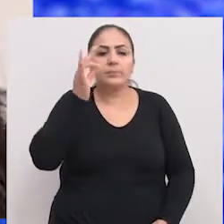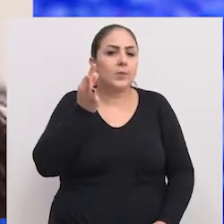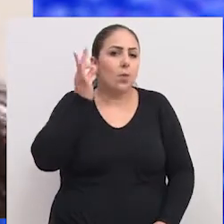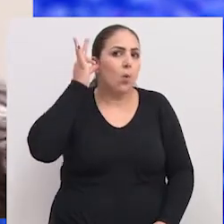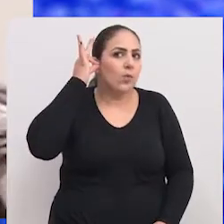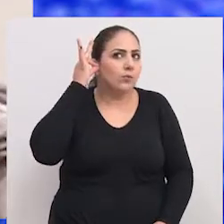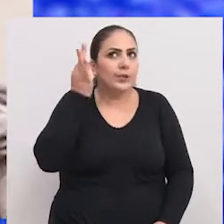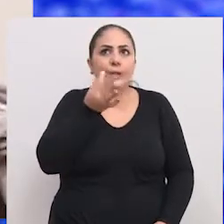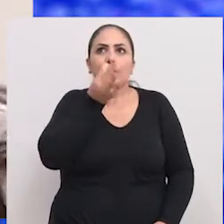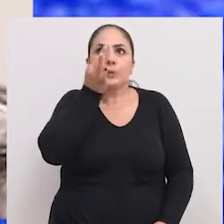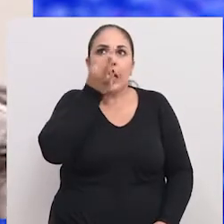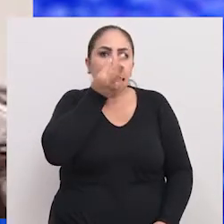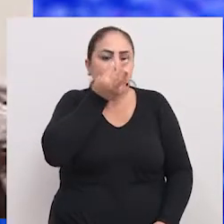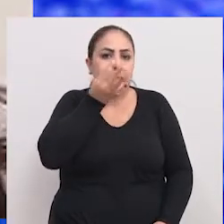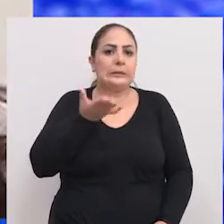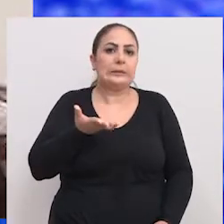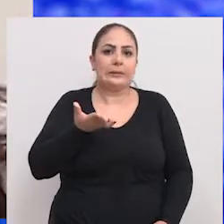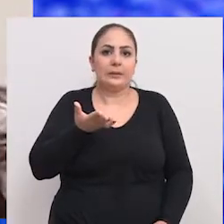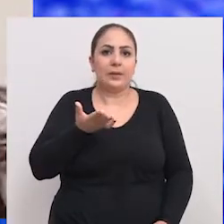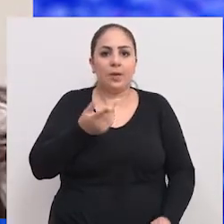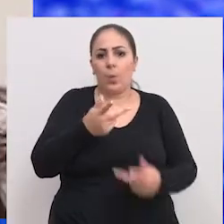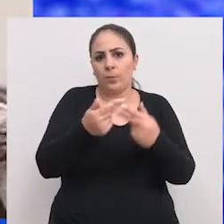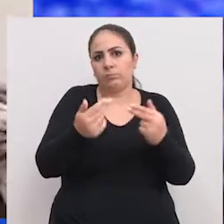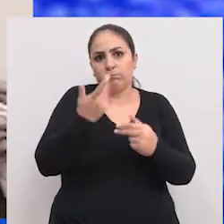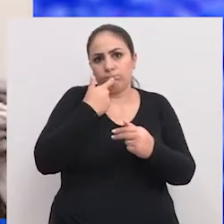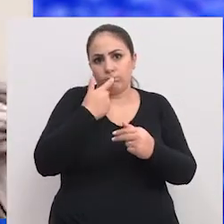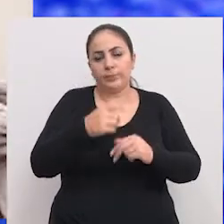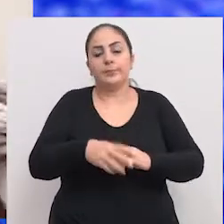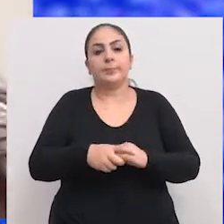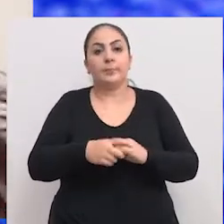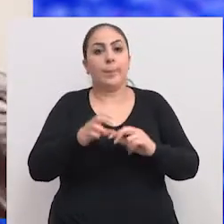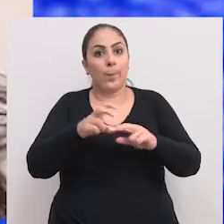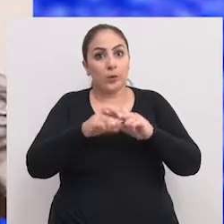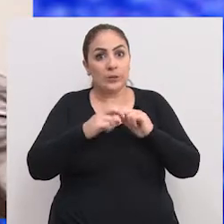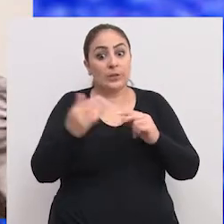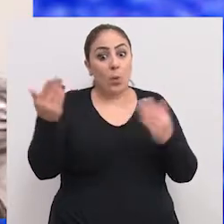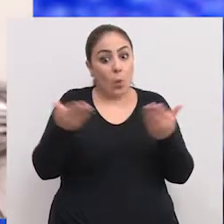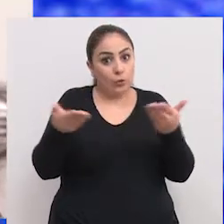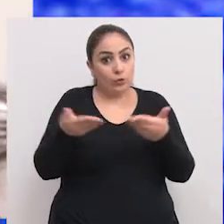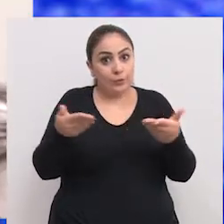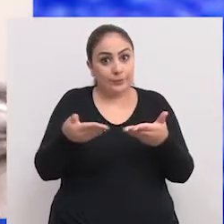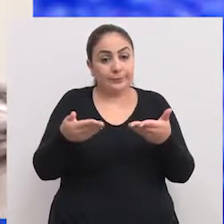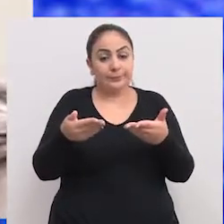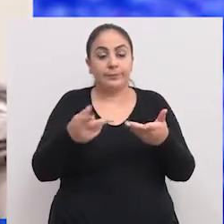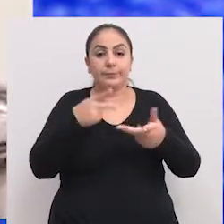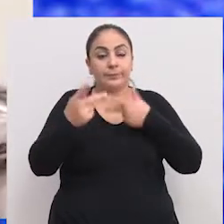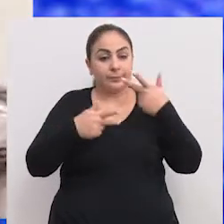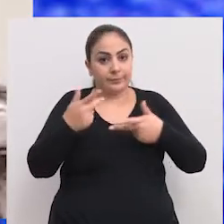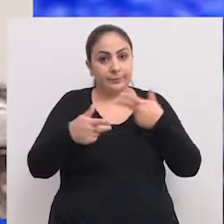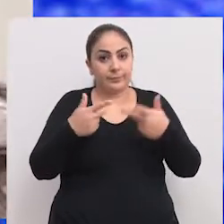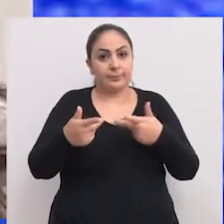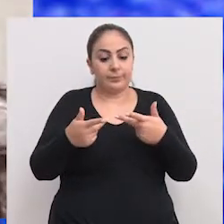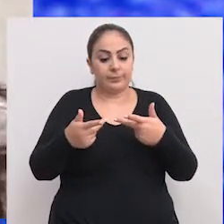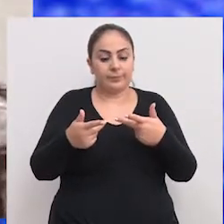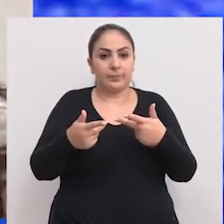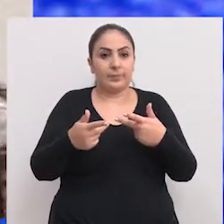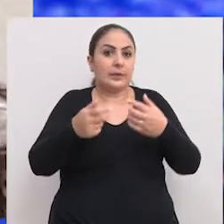em ouvido, nariz dessas crianças. Então, venho aqui hoje para